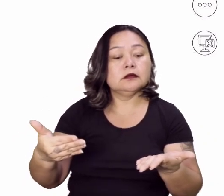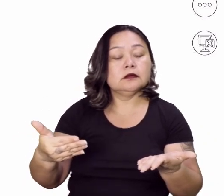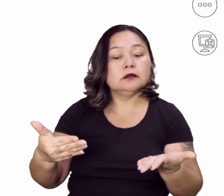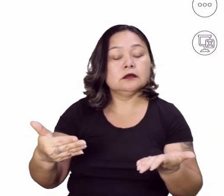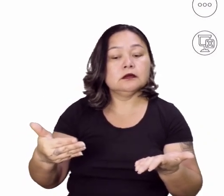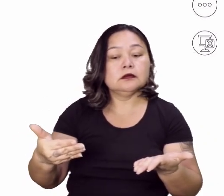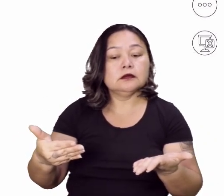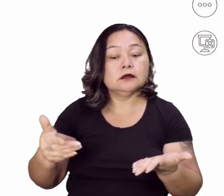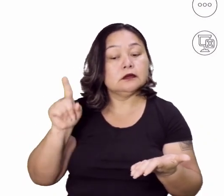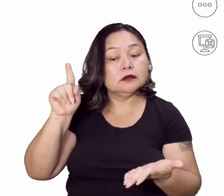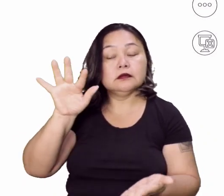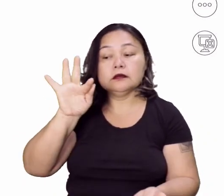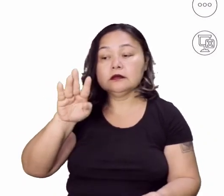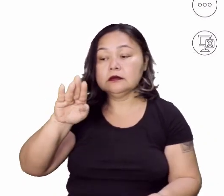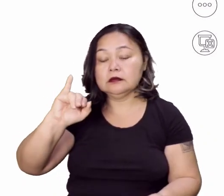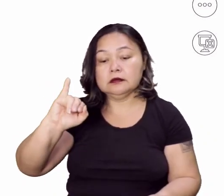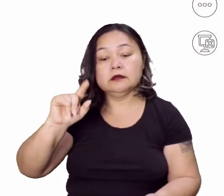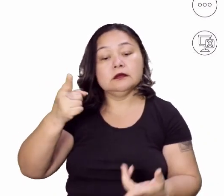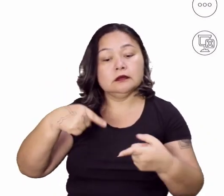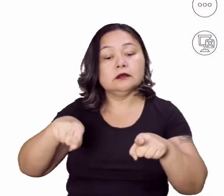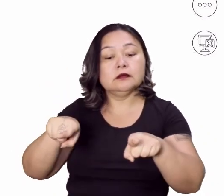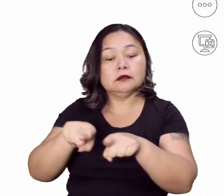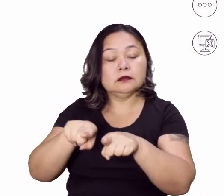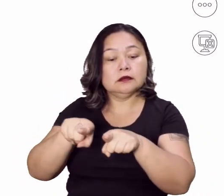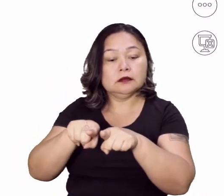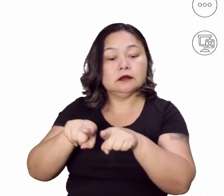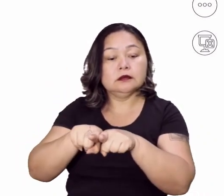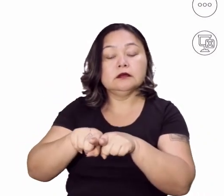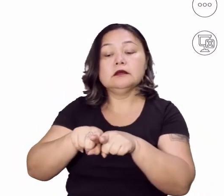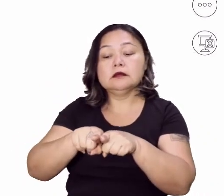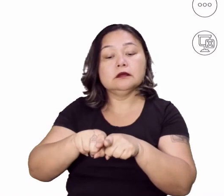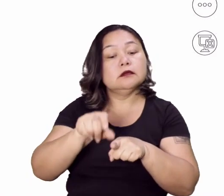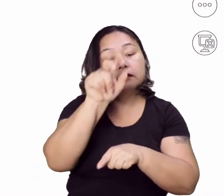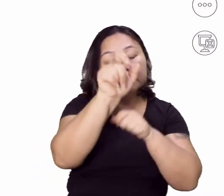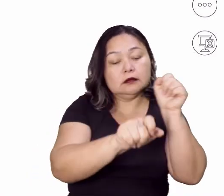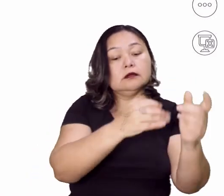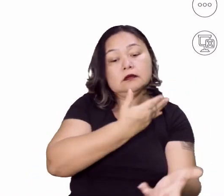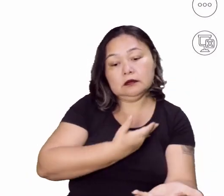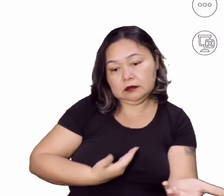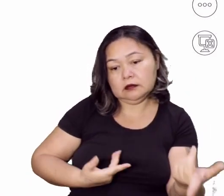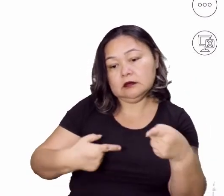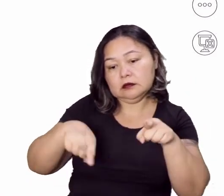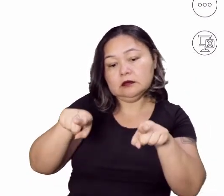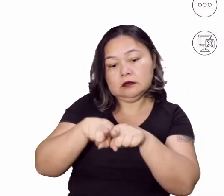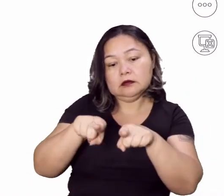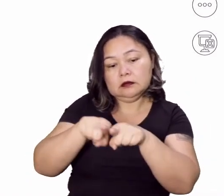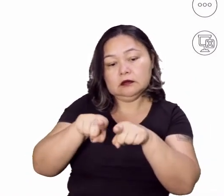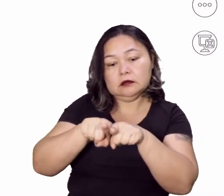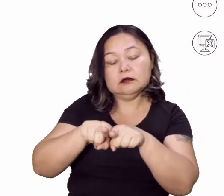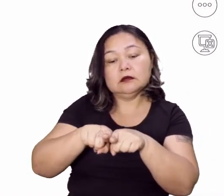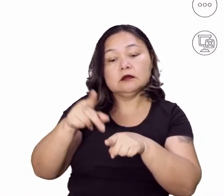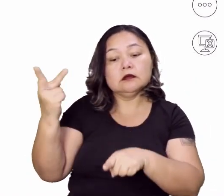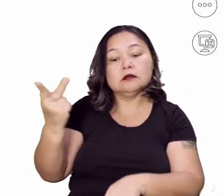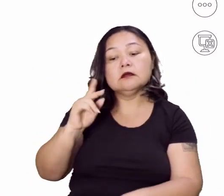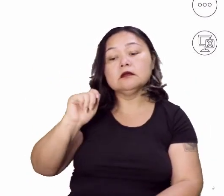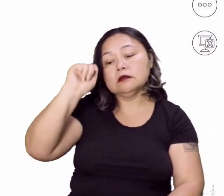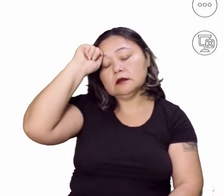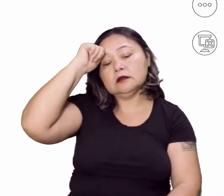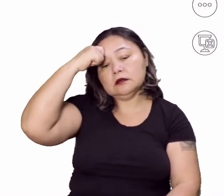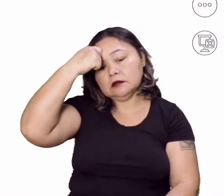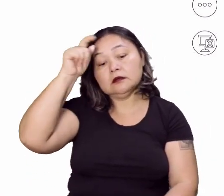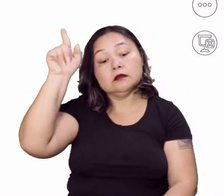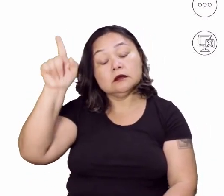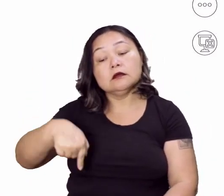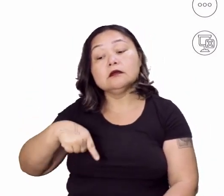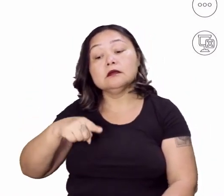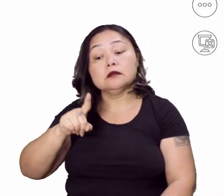Tanto ela, como o próprio agente do governo, que também manda no FBI, considerava que os Panteras Negras